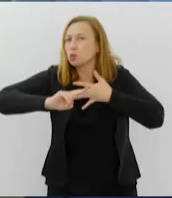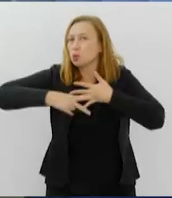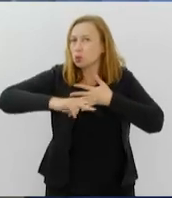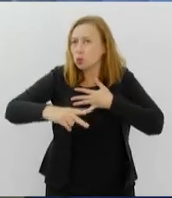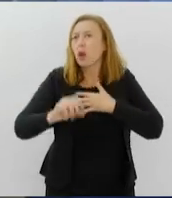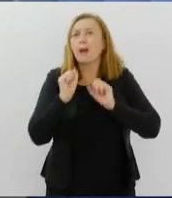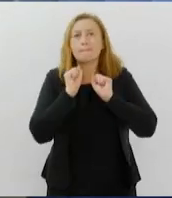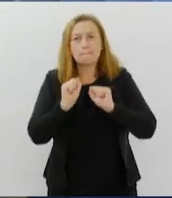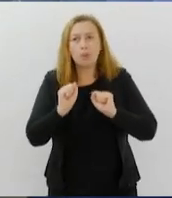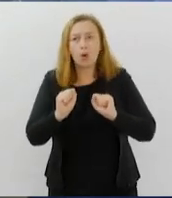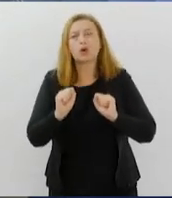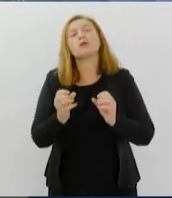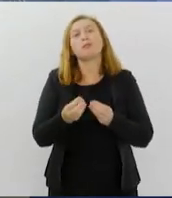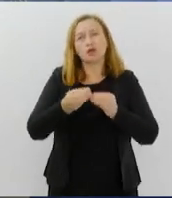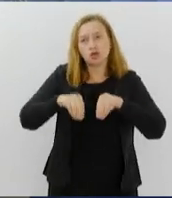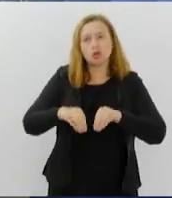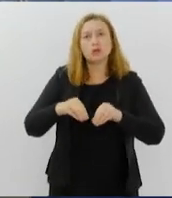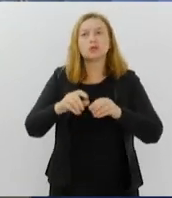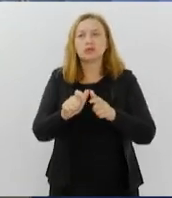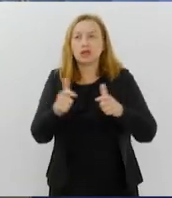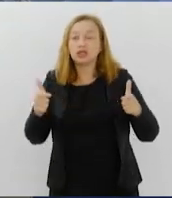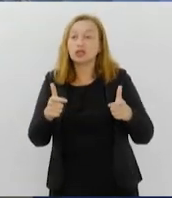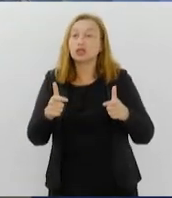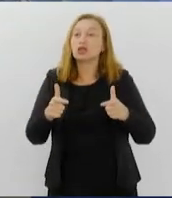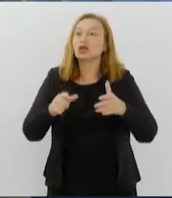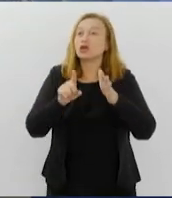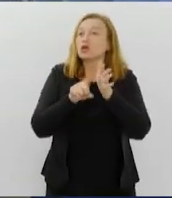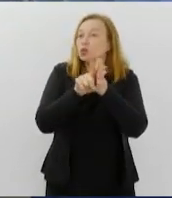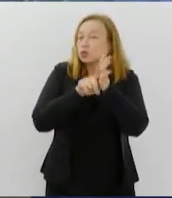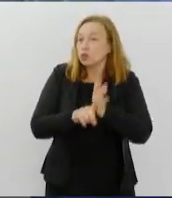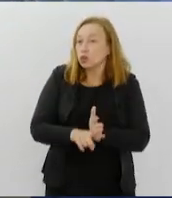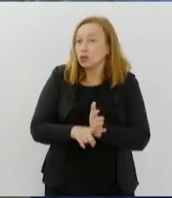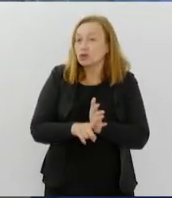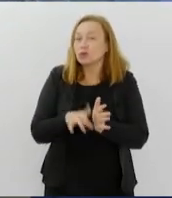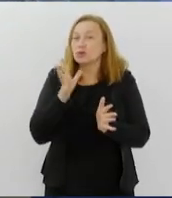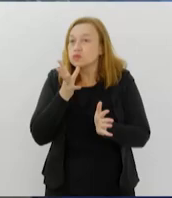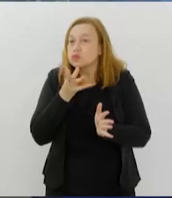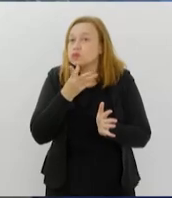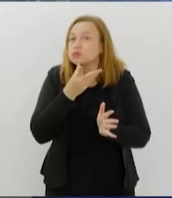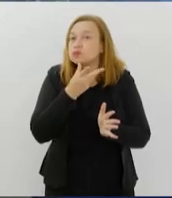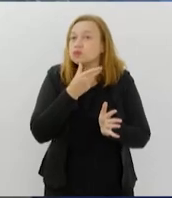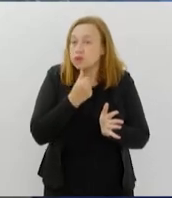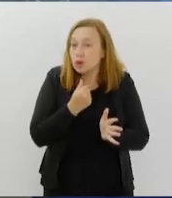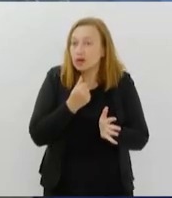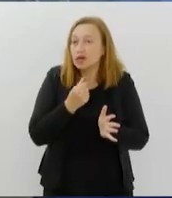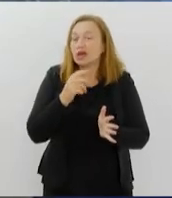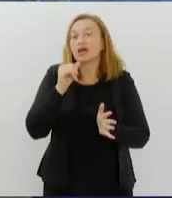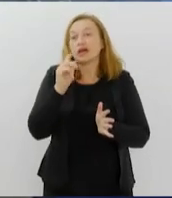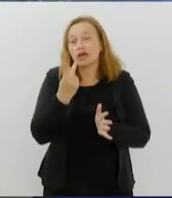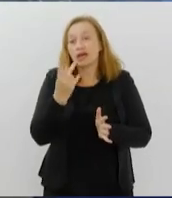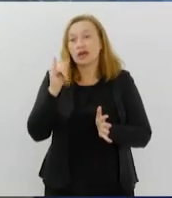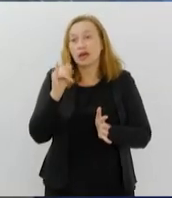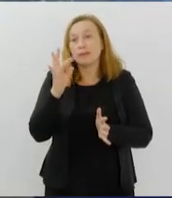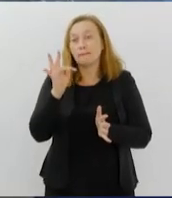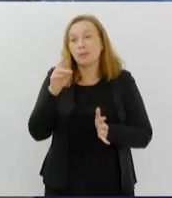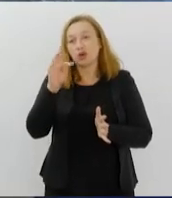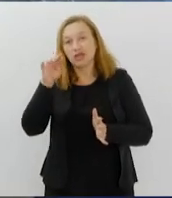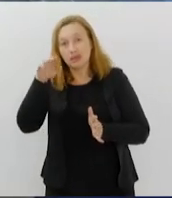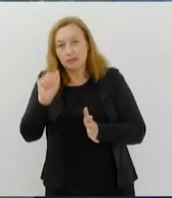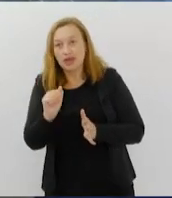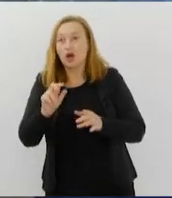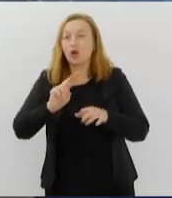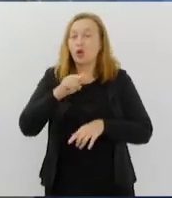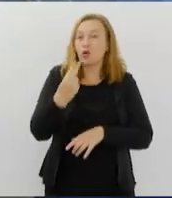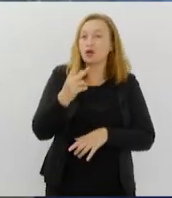que pode levar a prejuízo grande, que o diagnóstico precoce, tanto da hipotonia quanto da porferia,